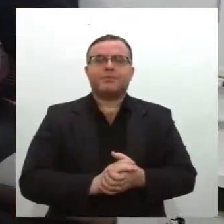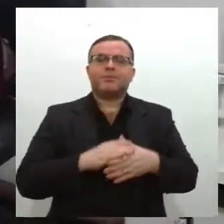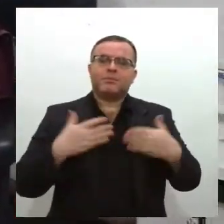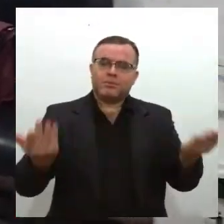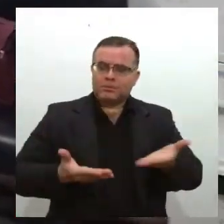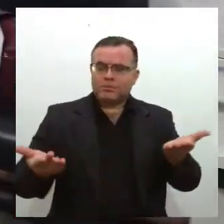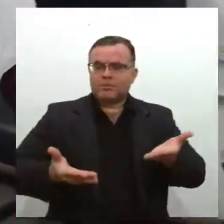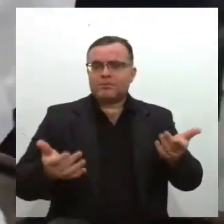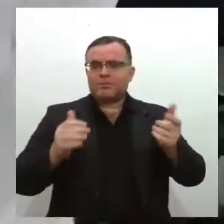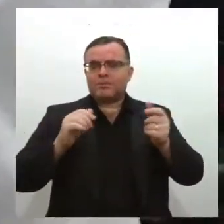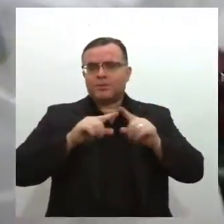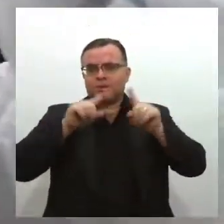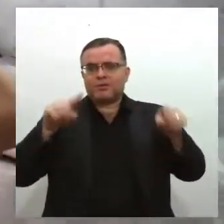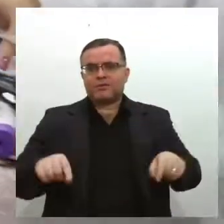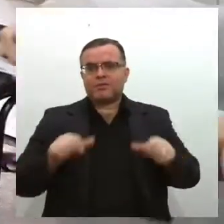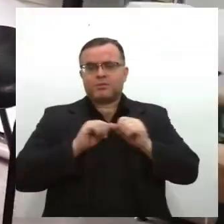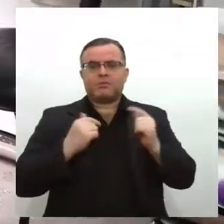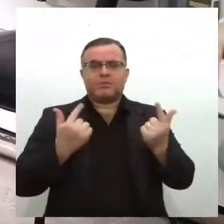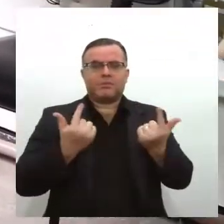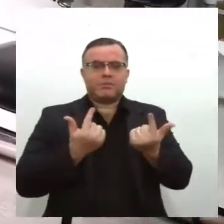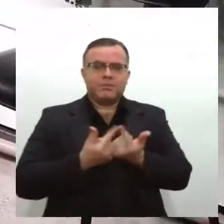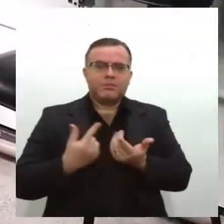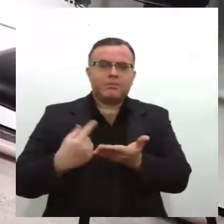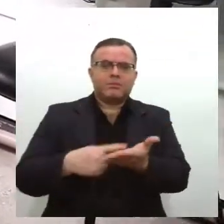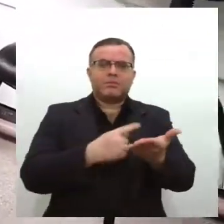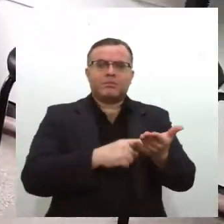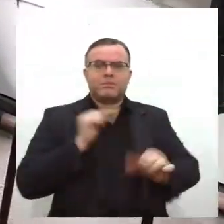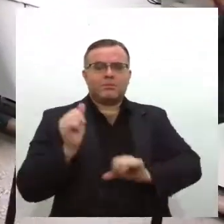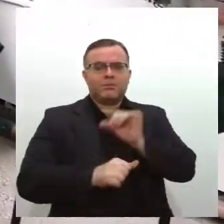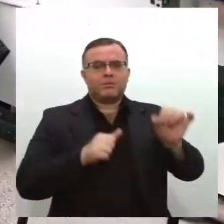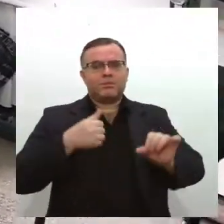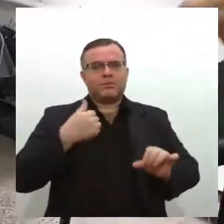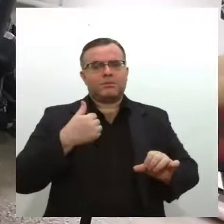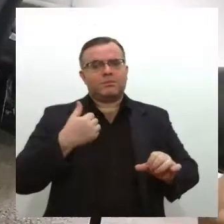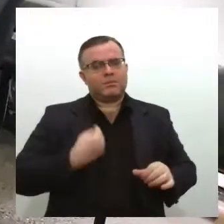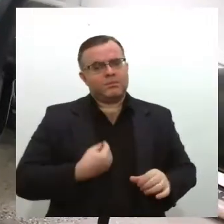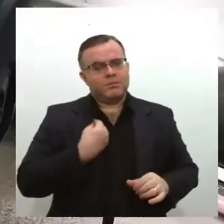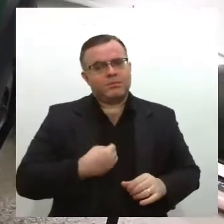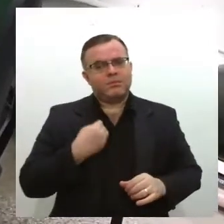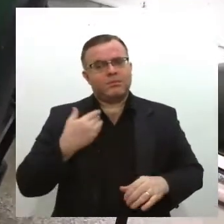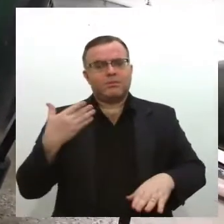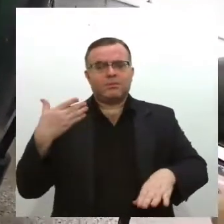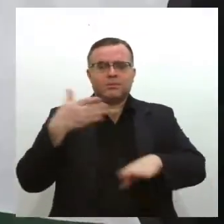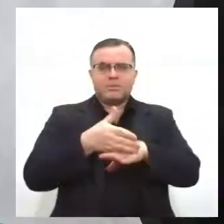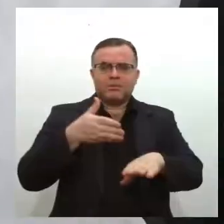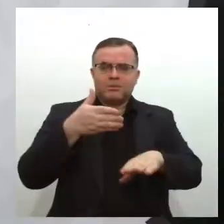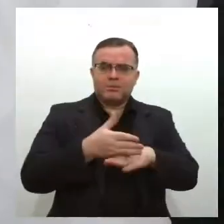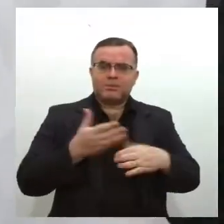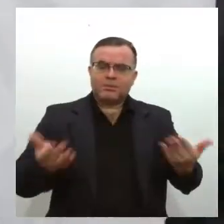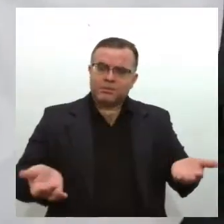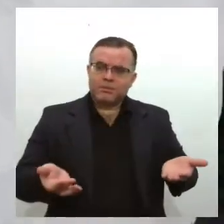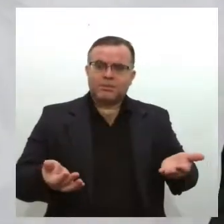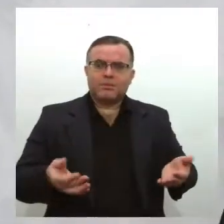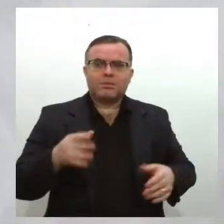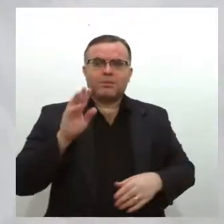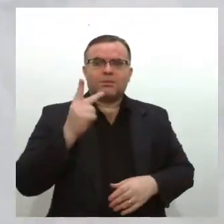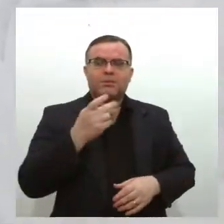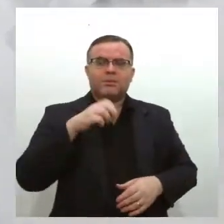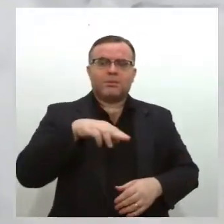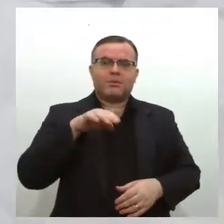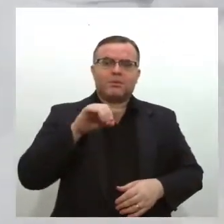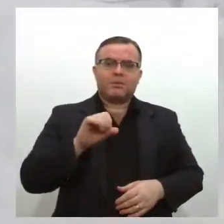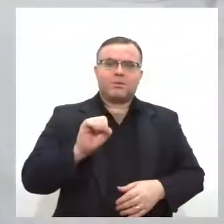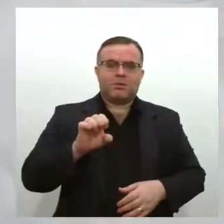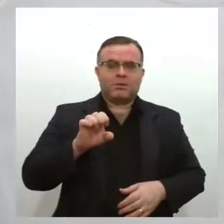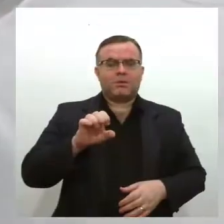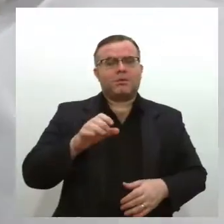Assembleia Legislativa de Sergipe mudaram um pouco a rotina. vieram ao Centro de Hemoterapia de Sergipe, o Hemose, para doar sangue.